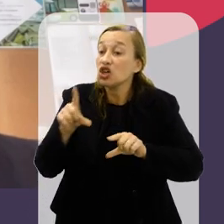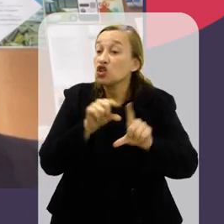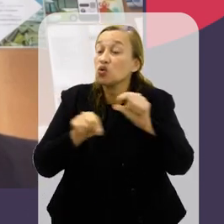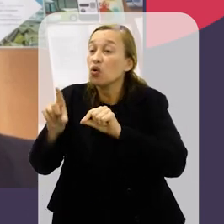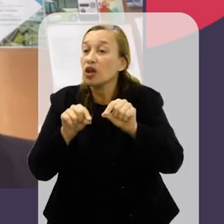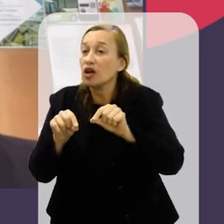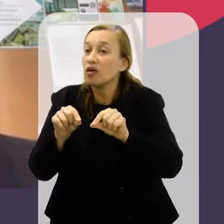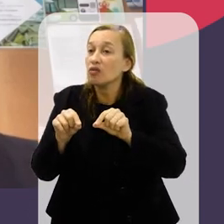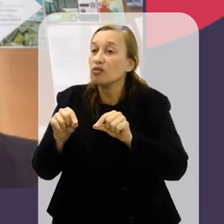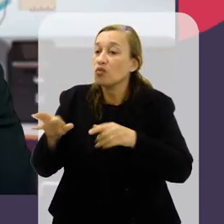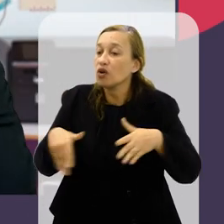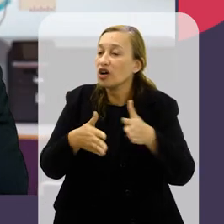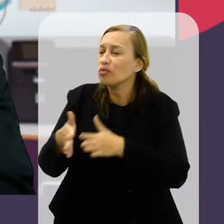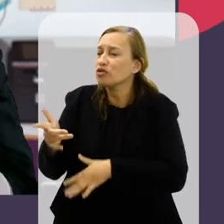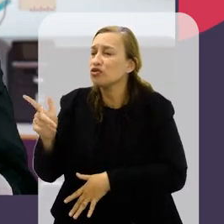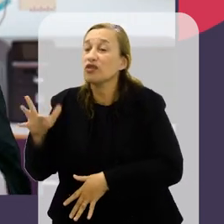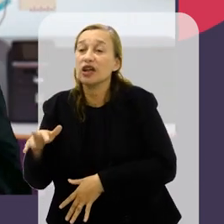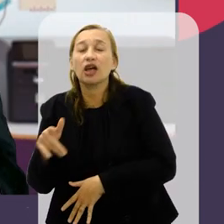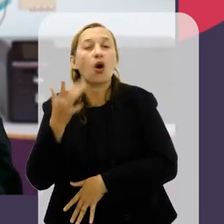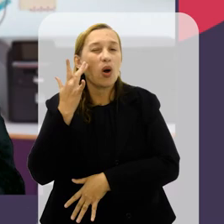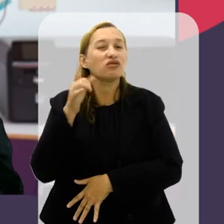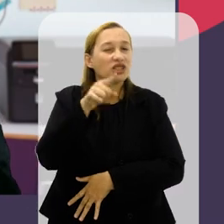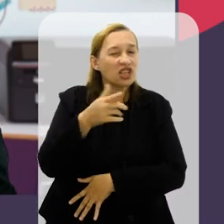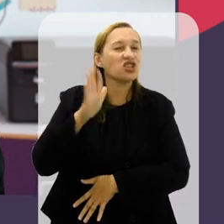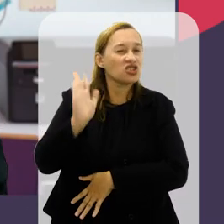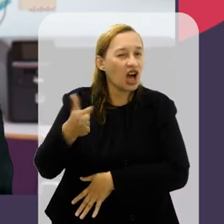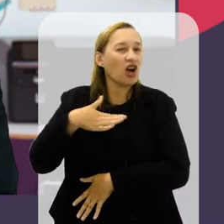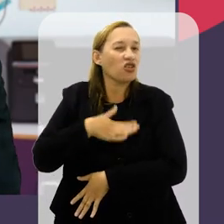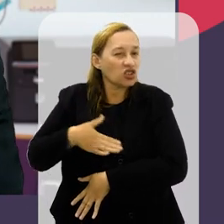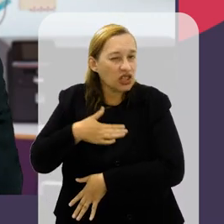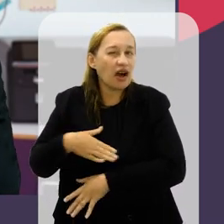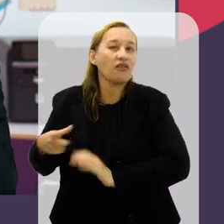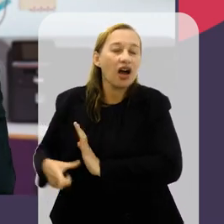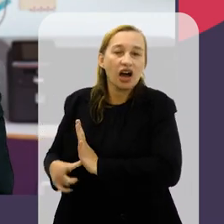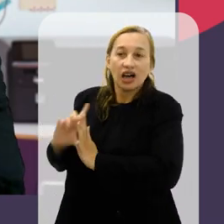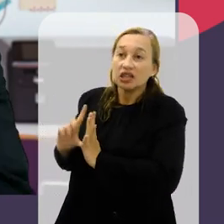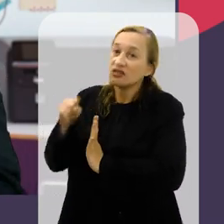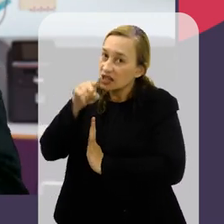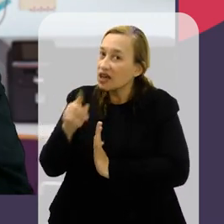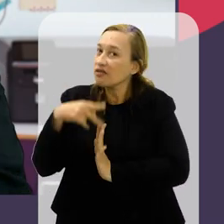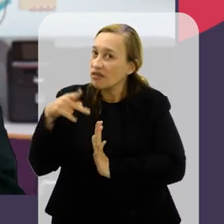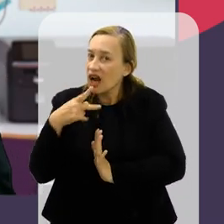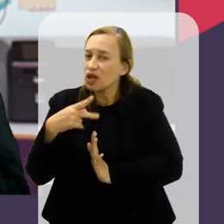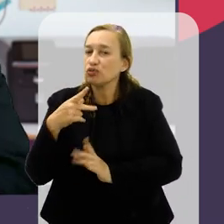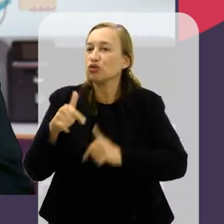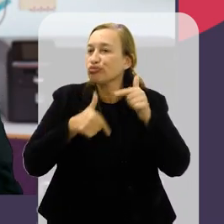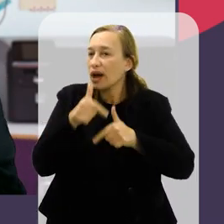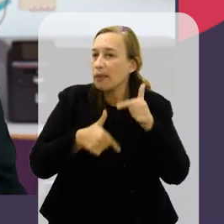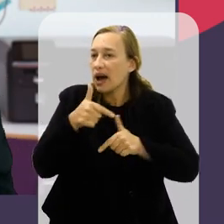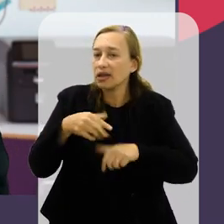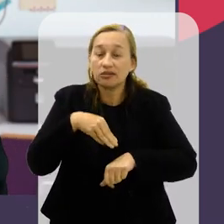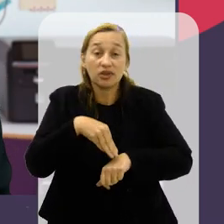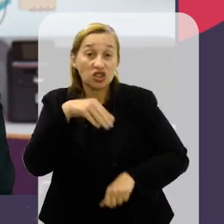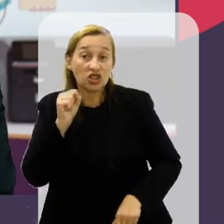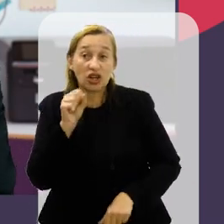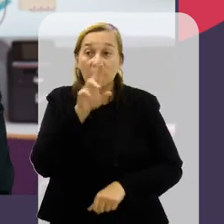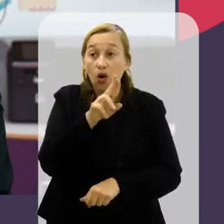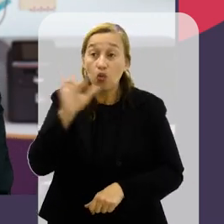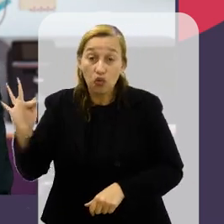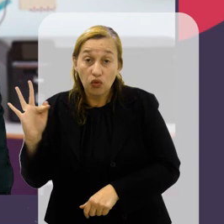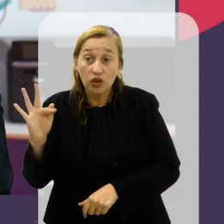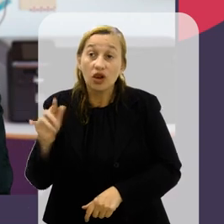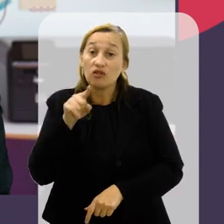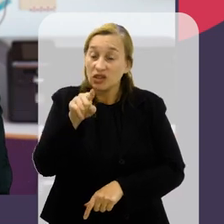esse caminho aí, de repente? Acho que já era uma coisa que você estava curtindo antes, né? Porque você fala bastante do teu trabalho